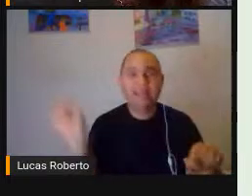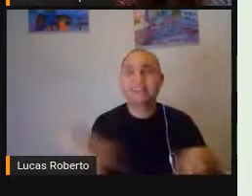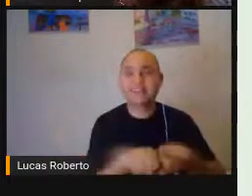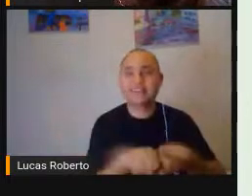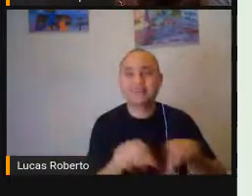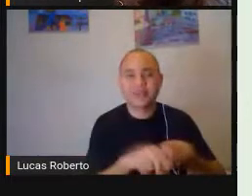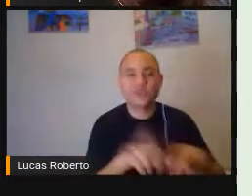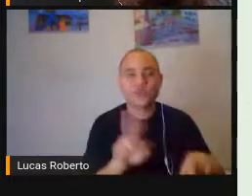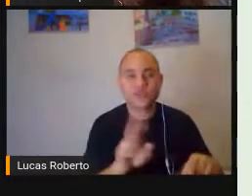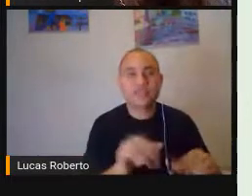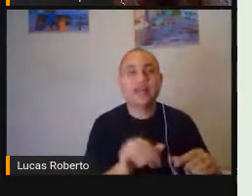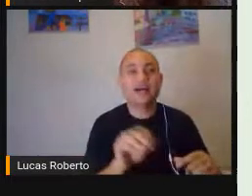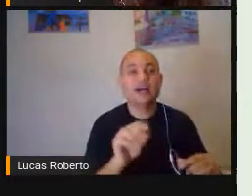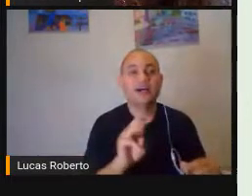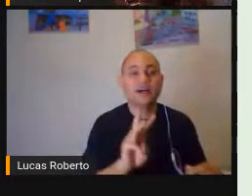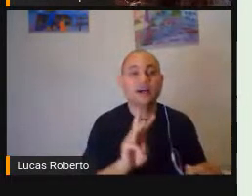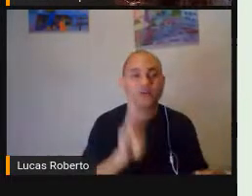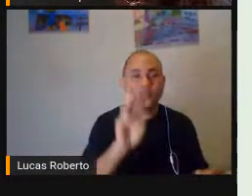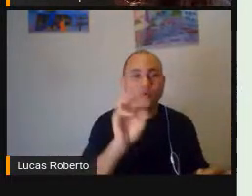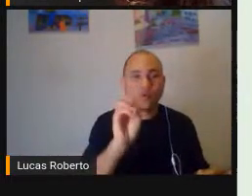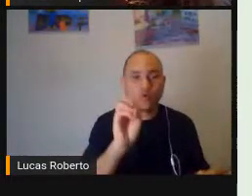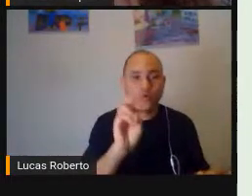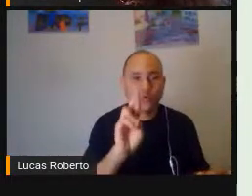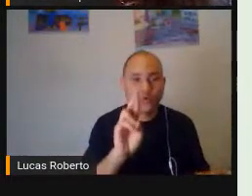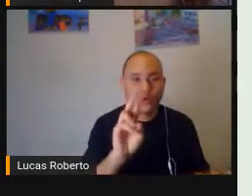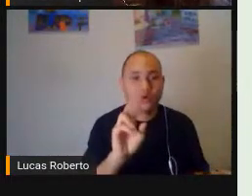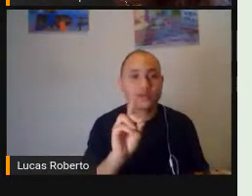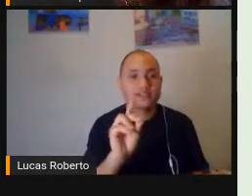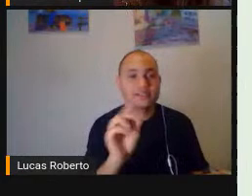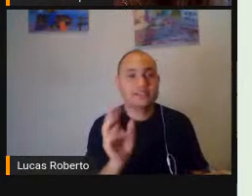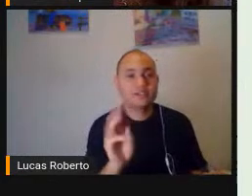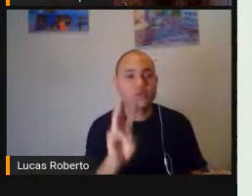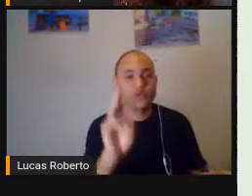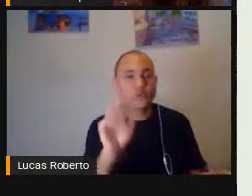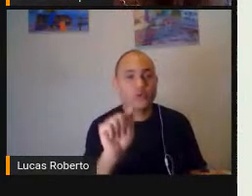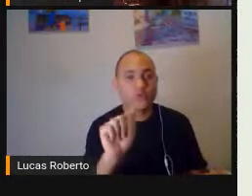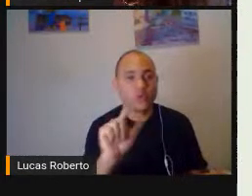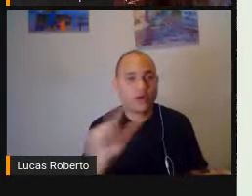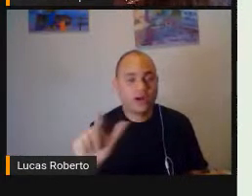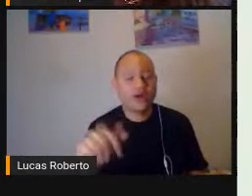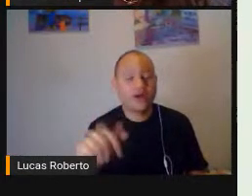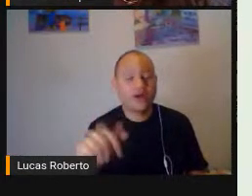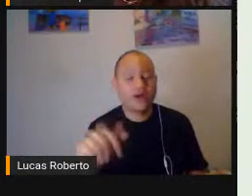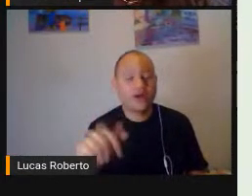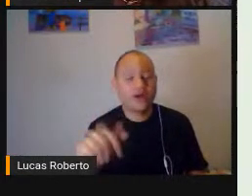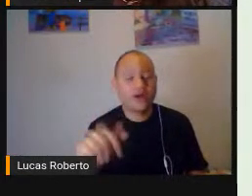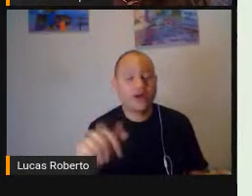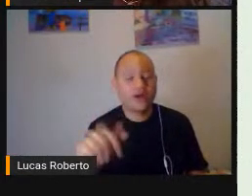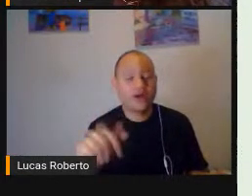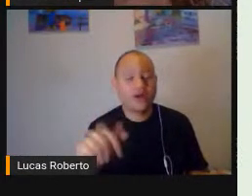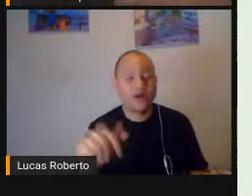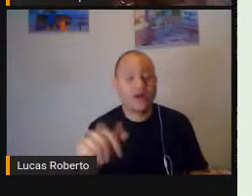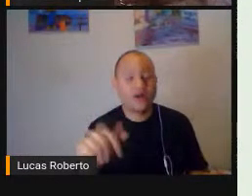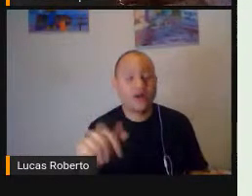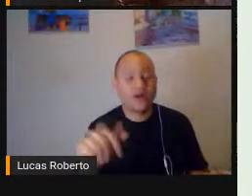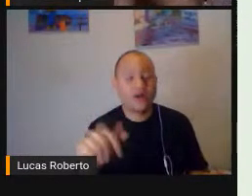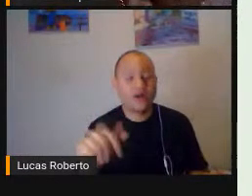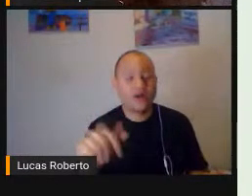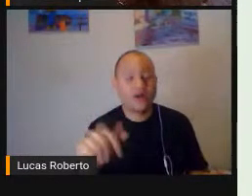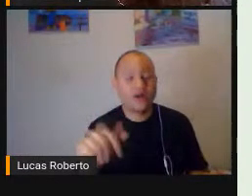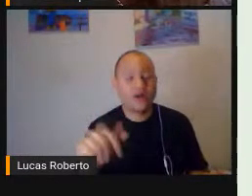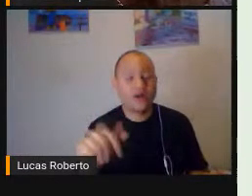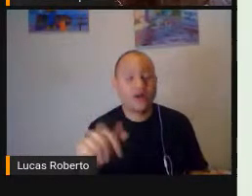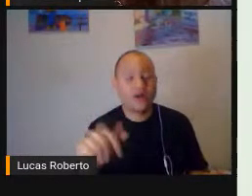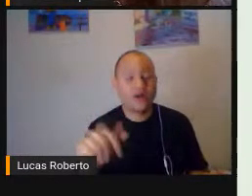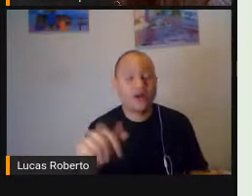temos utilizado Bastante Viu Professores da educação Especial Todos os demais